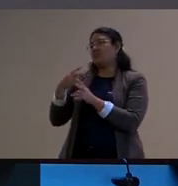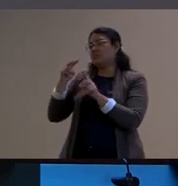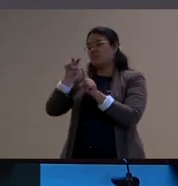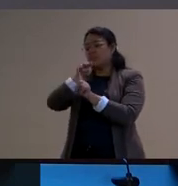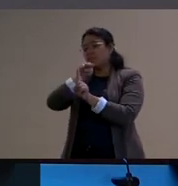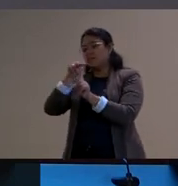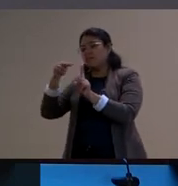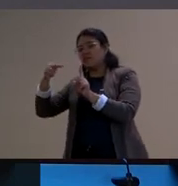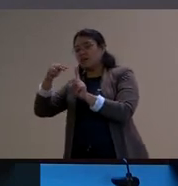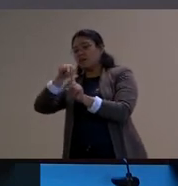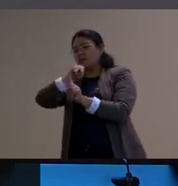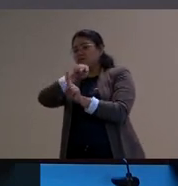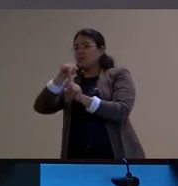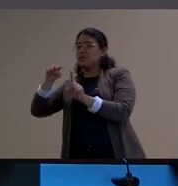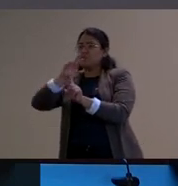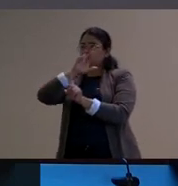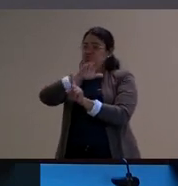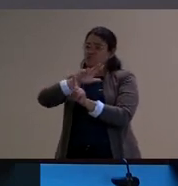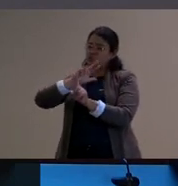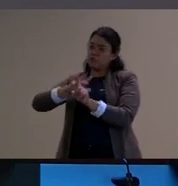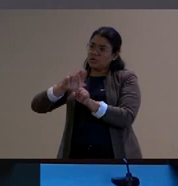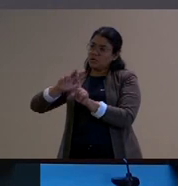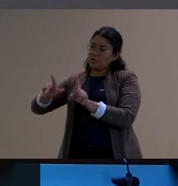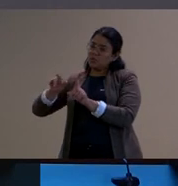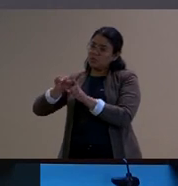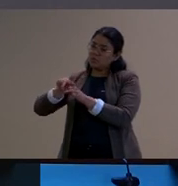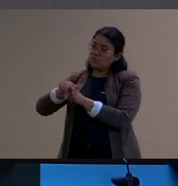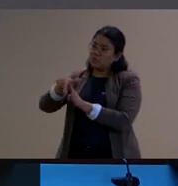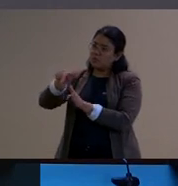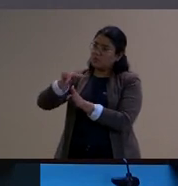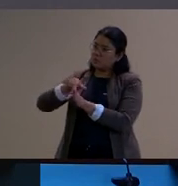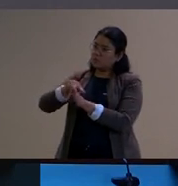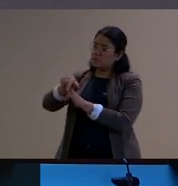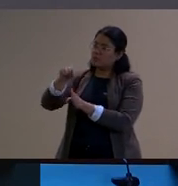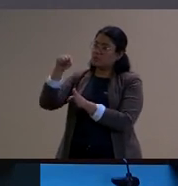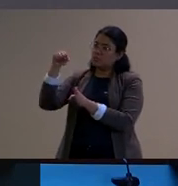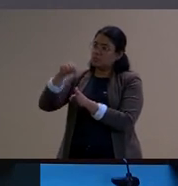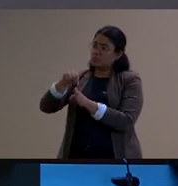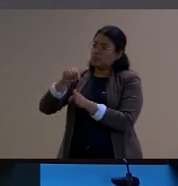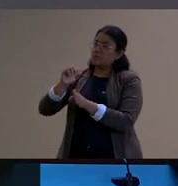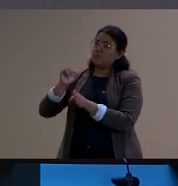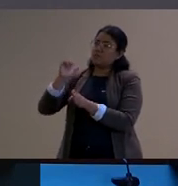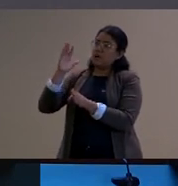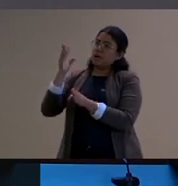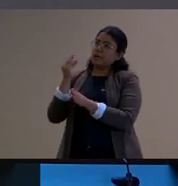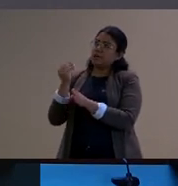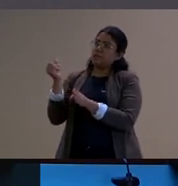construção de algo novo por um aconselhamento que aí tem muito mais a ver com